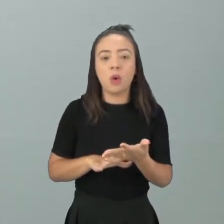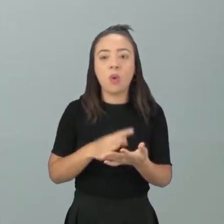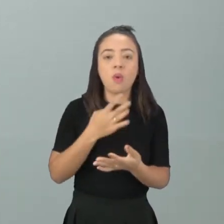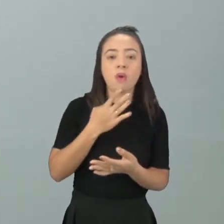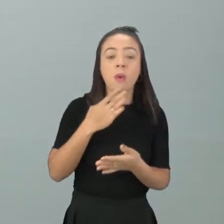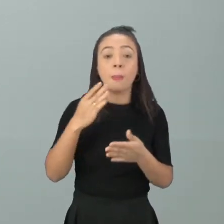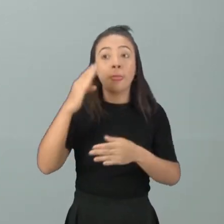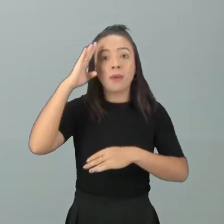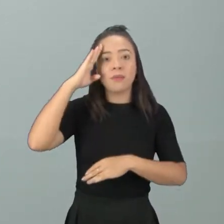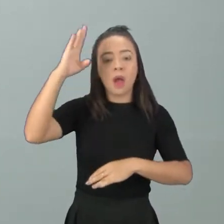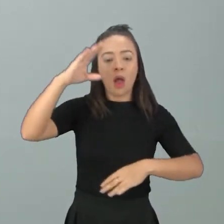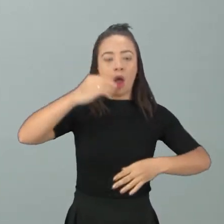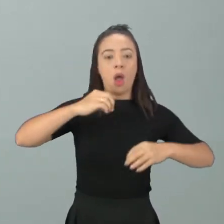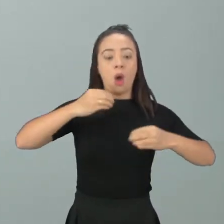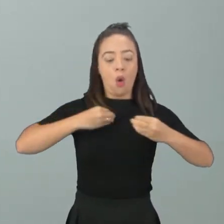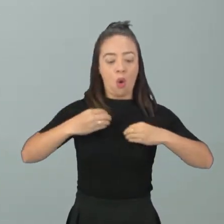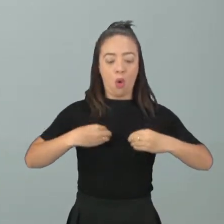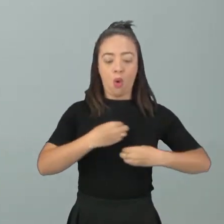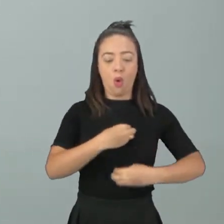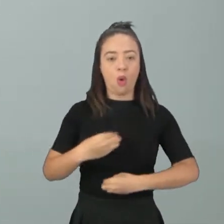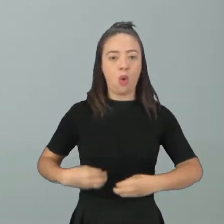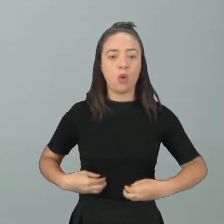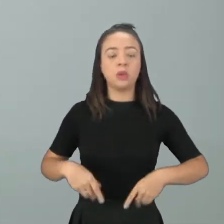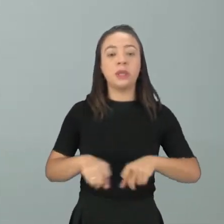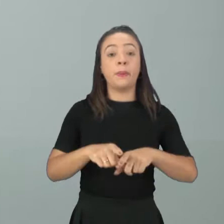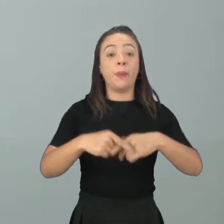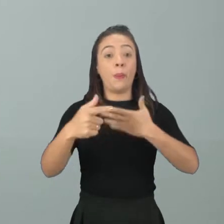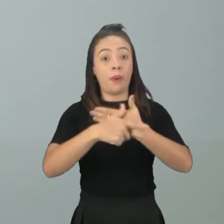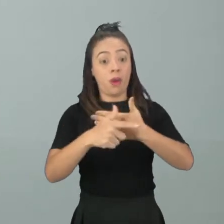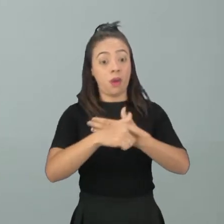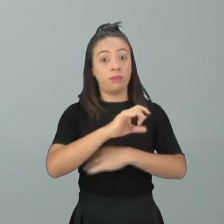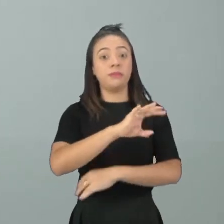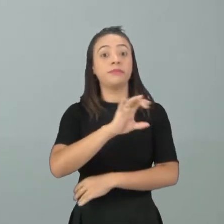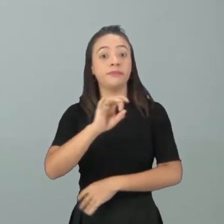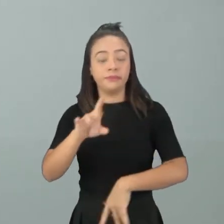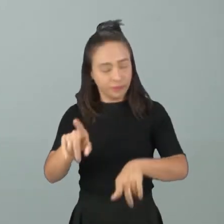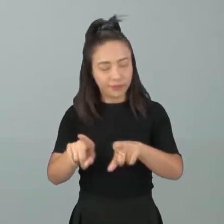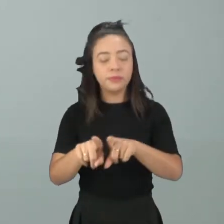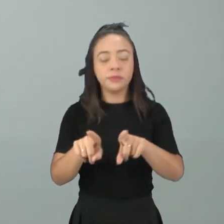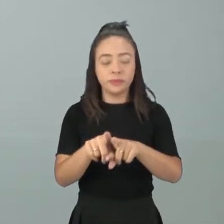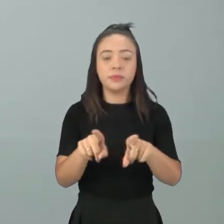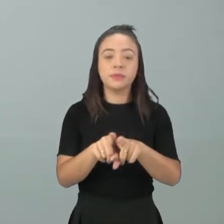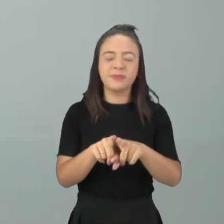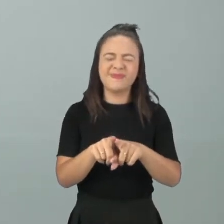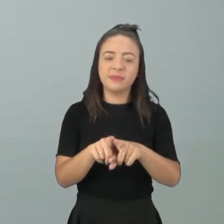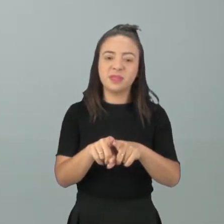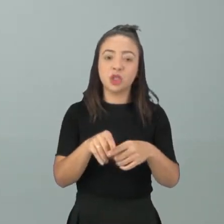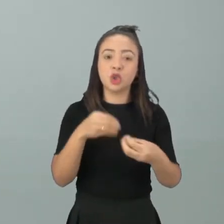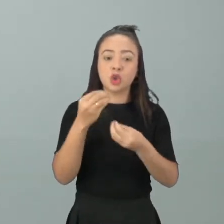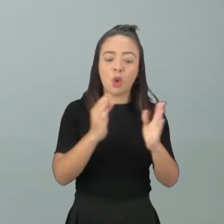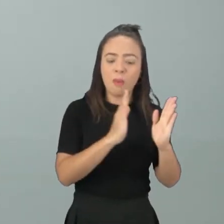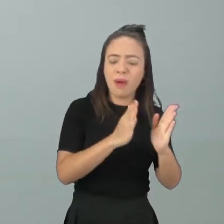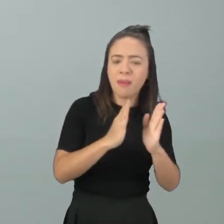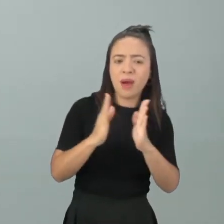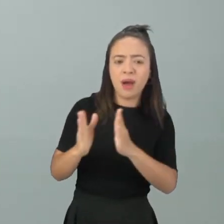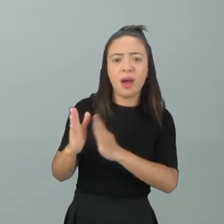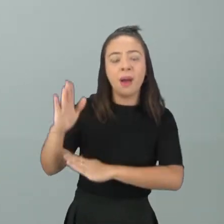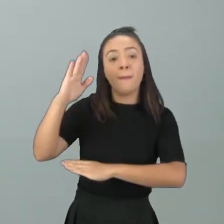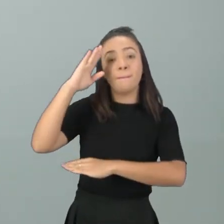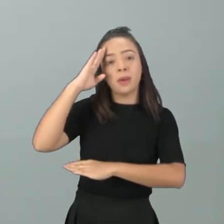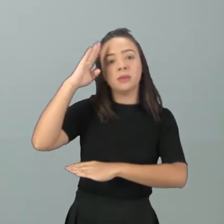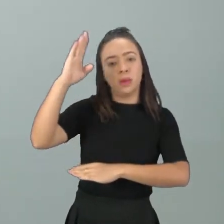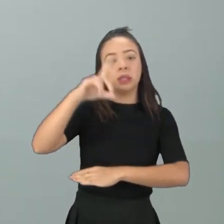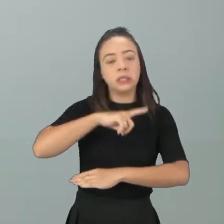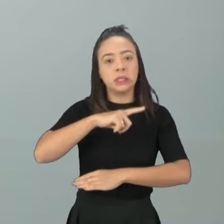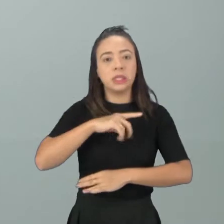principais órgãos desse sistema, a função de cada órgão, e como são as divisões mais básicas desse